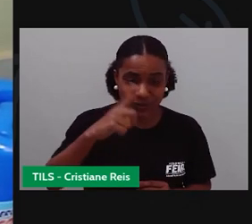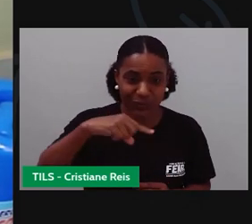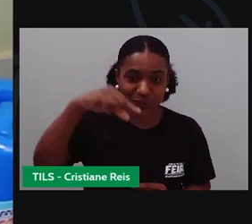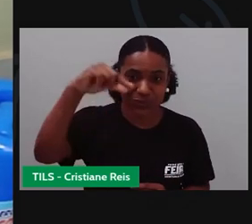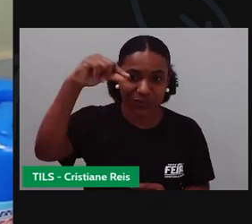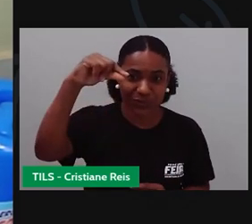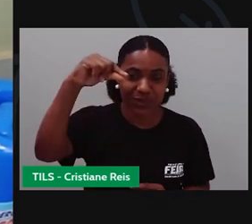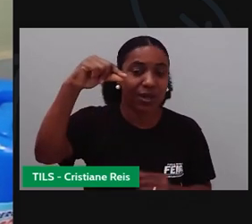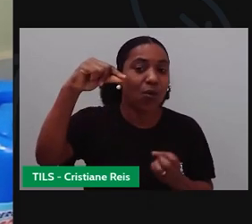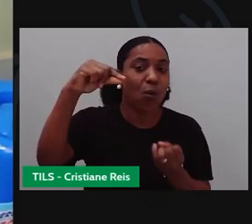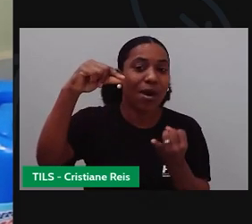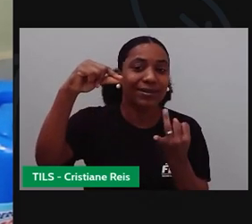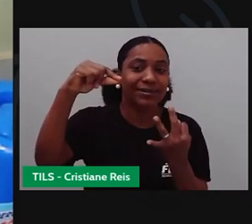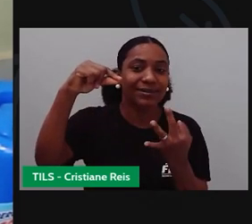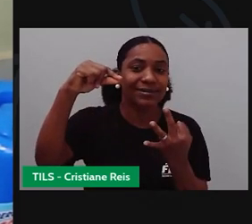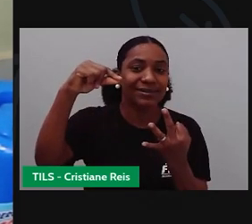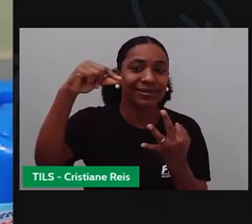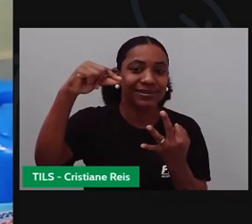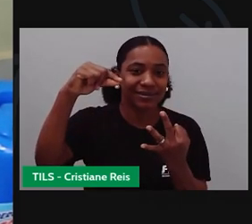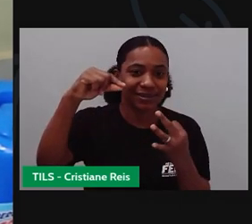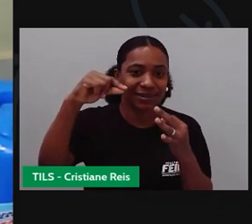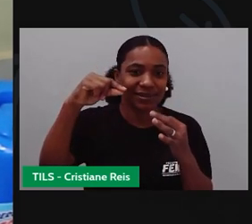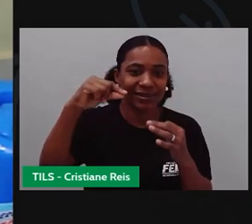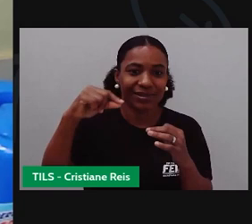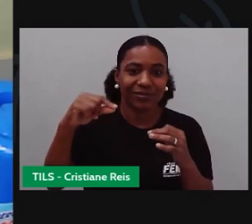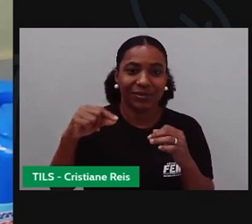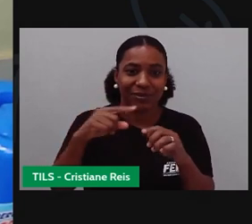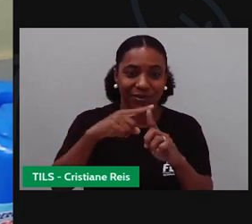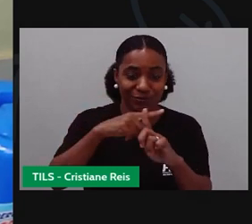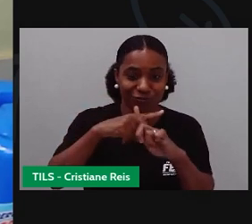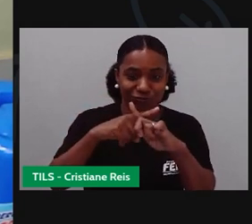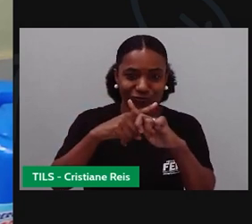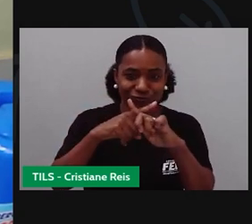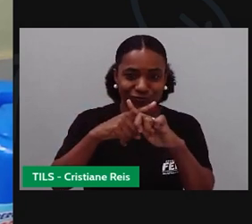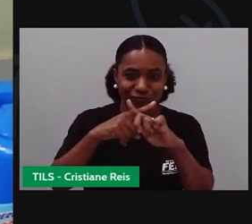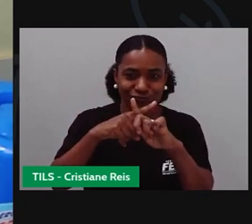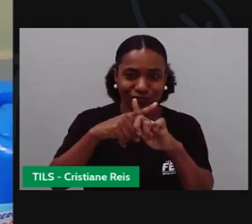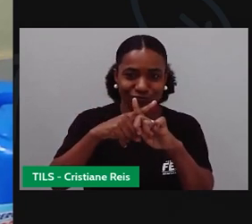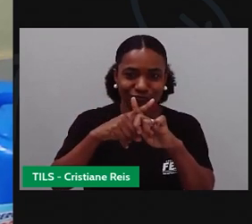Estrela de quantas pontas? Ó, e depois a faz um X, ó, gente. Ó.